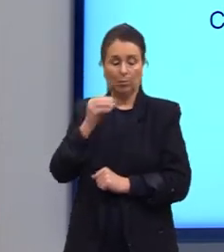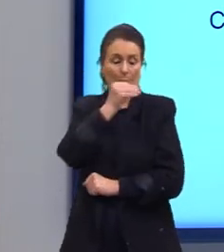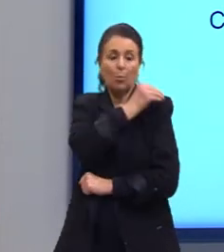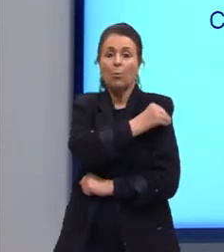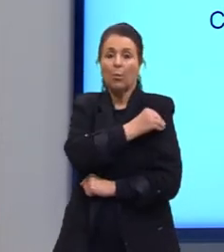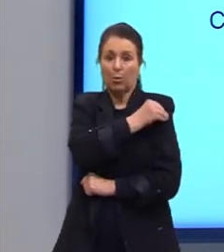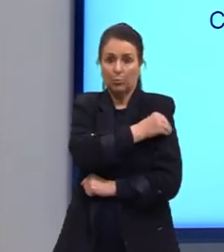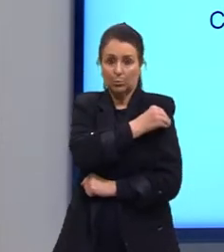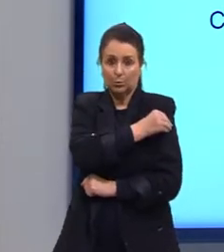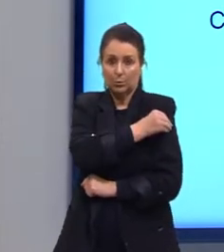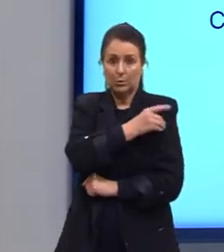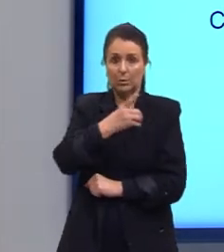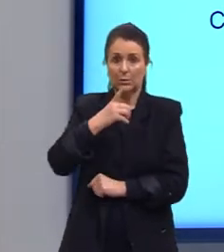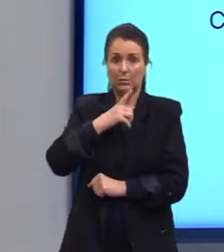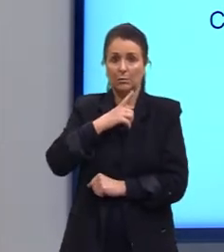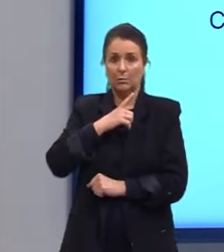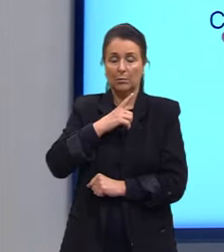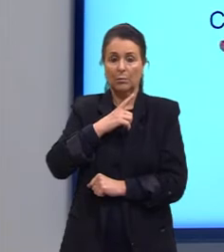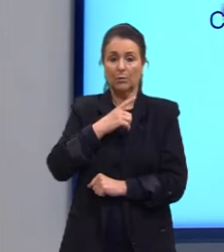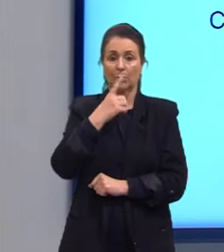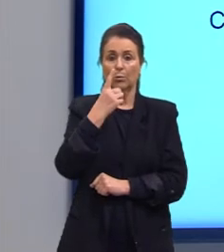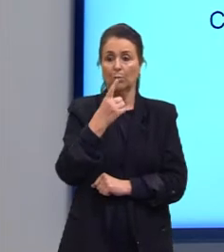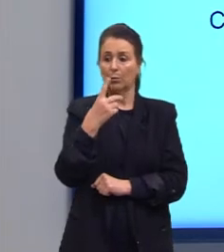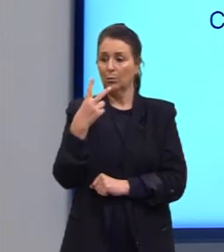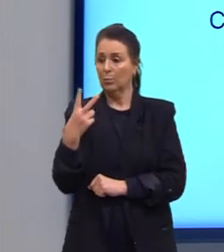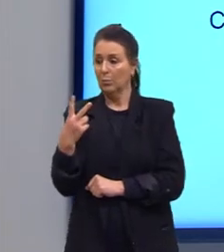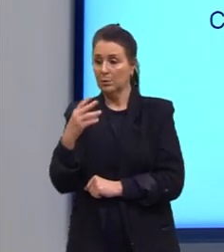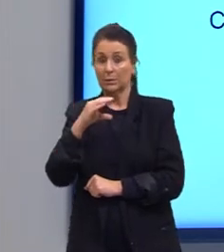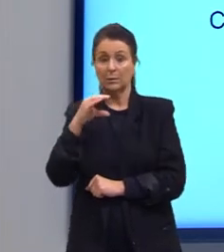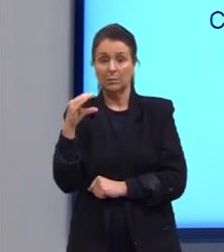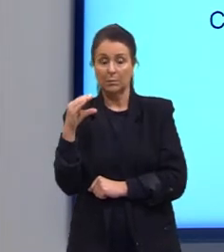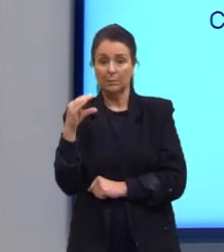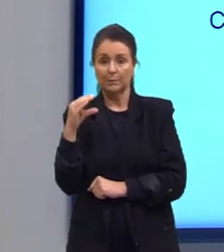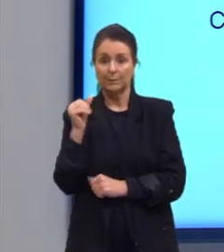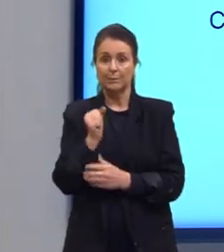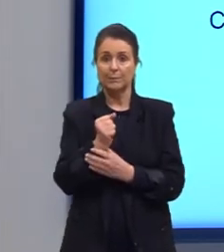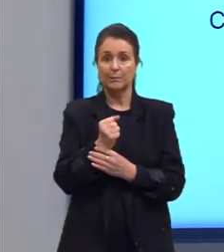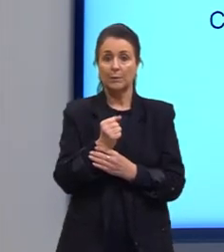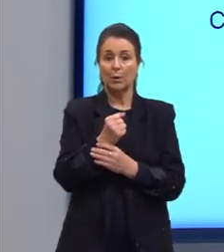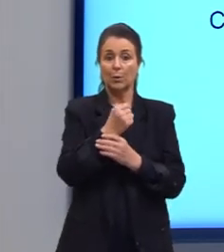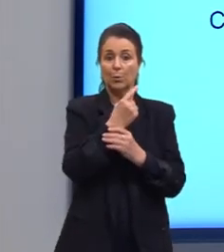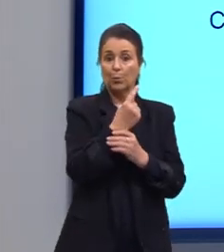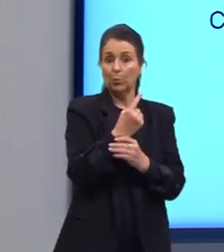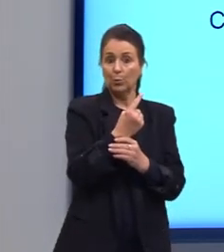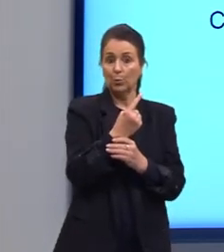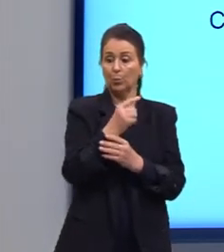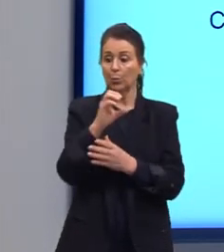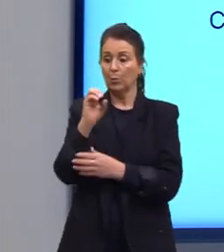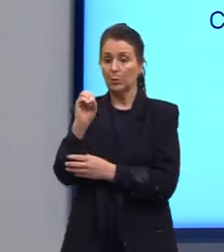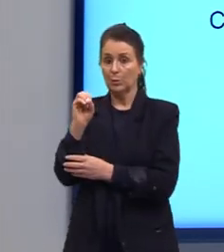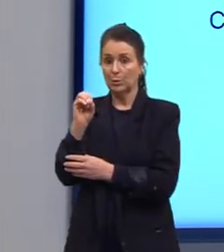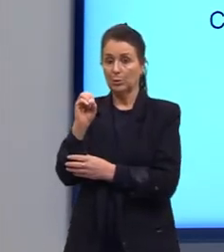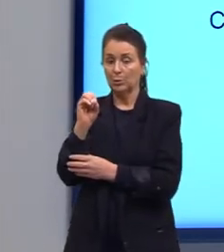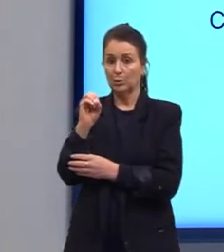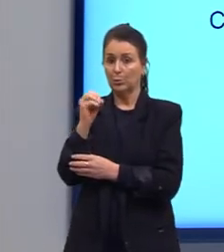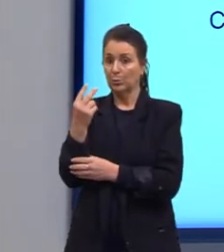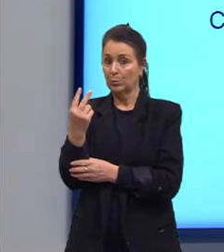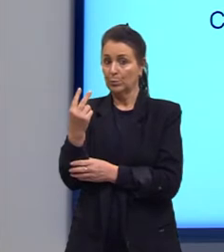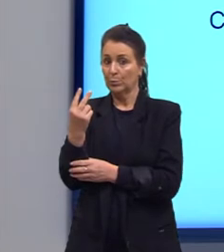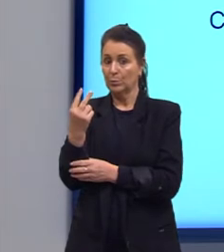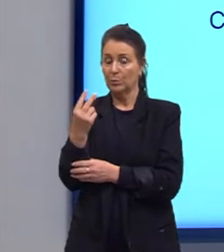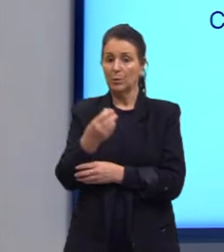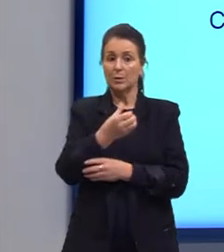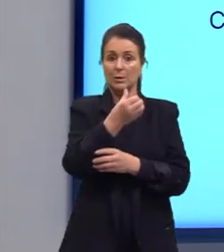e aqui a gente vê que tem um, dois carbono, um oxigênio, e vamos ver, tem seis